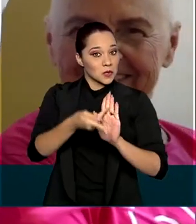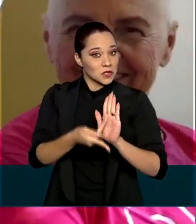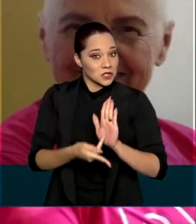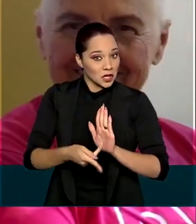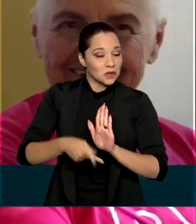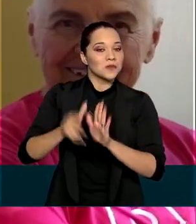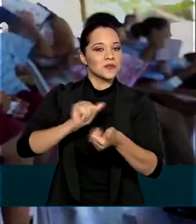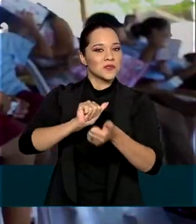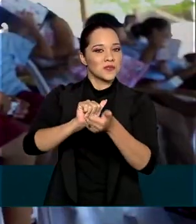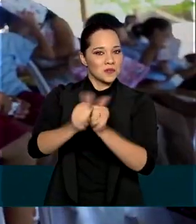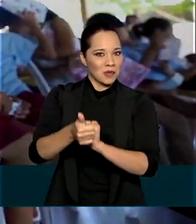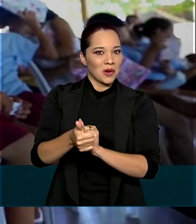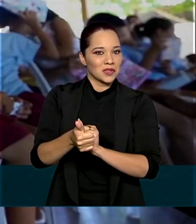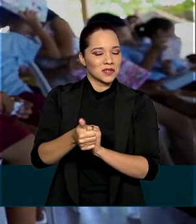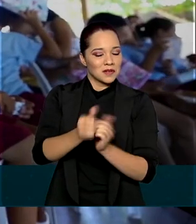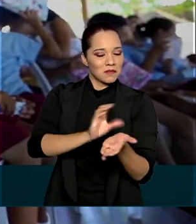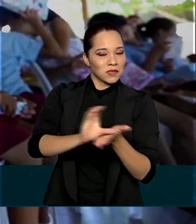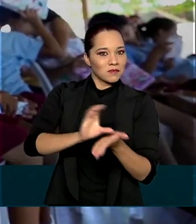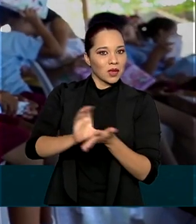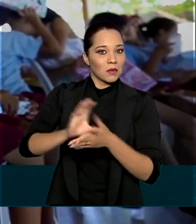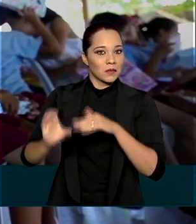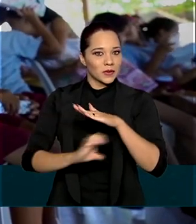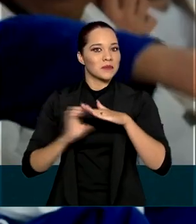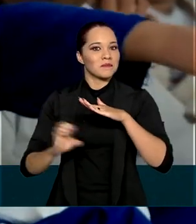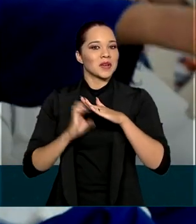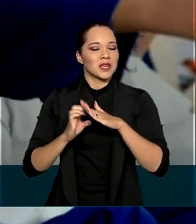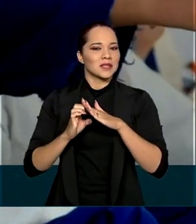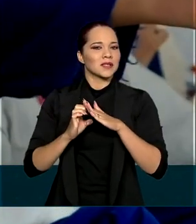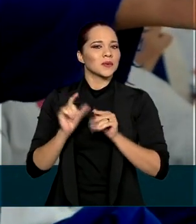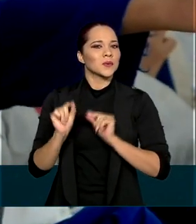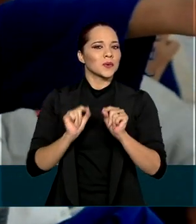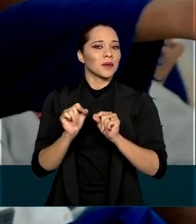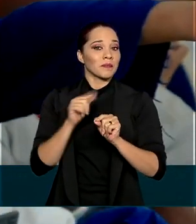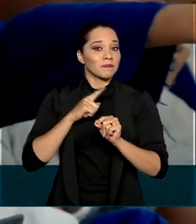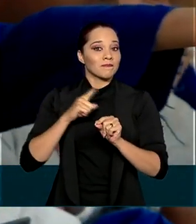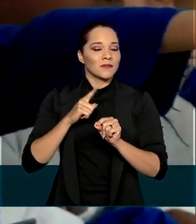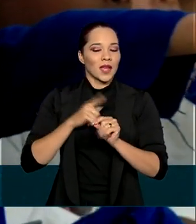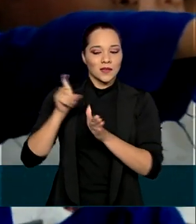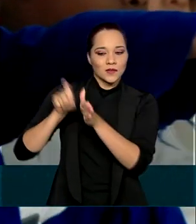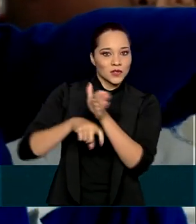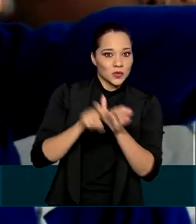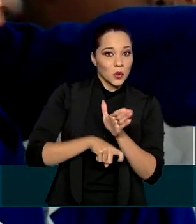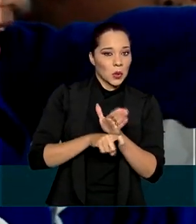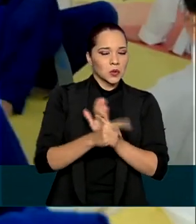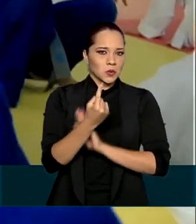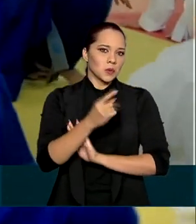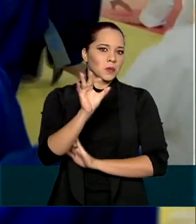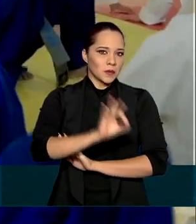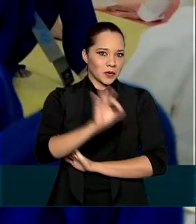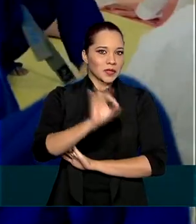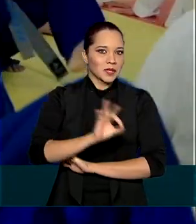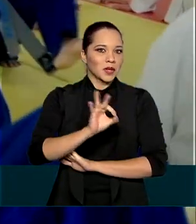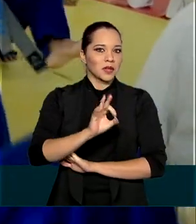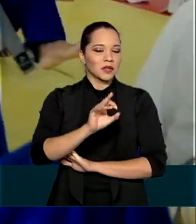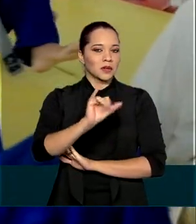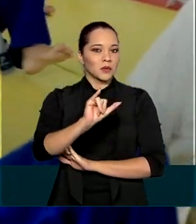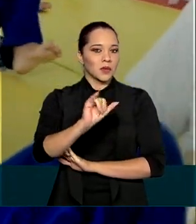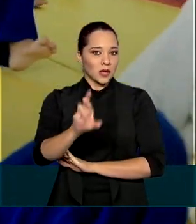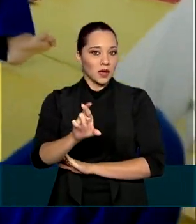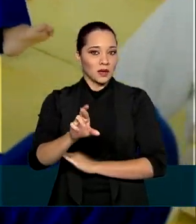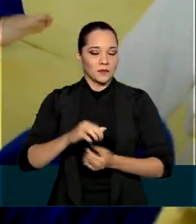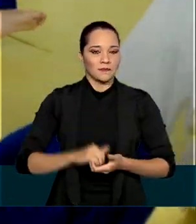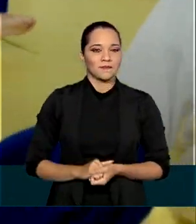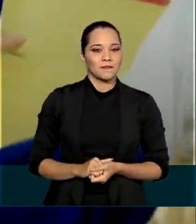esportivos bancados por empresas que, em troca, recebem desconto de 1% no imposto de renda